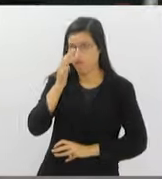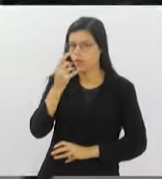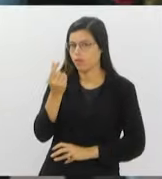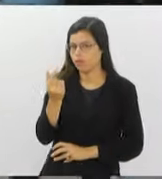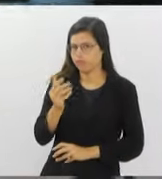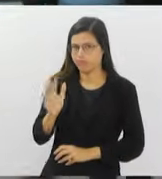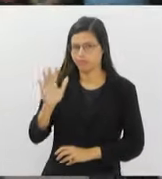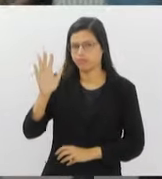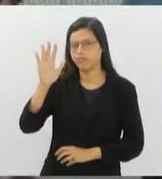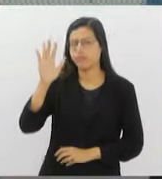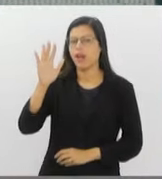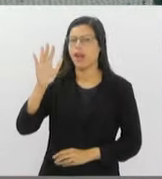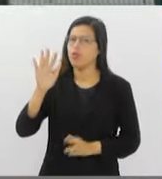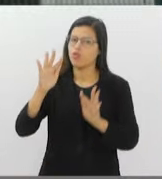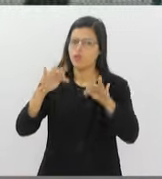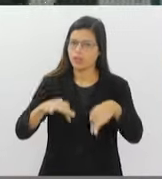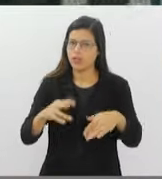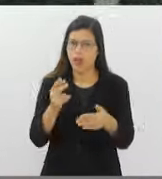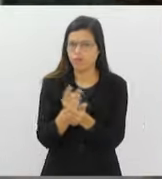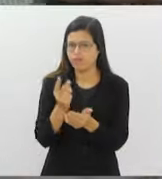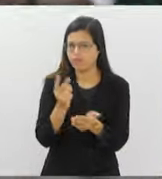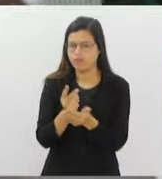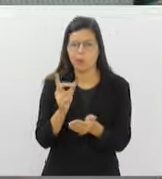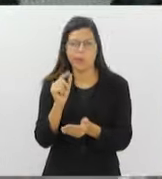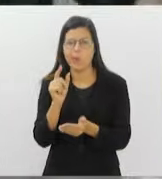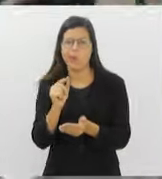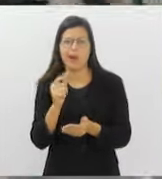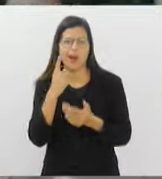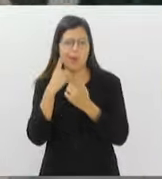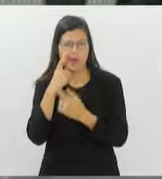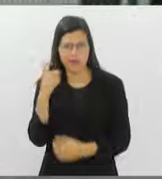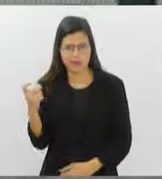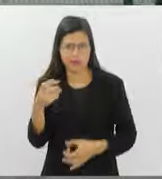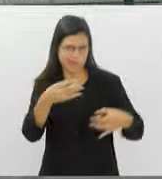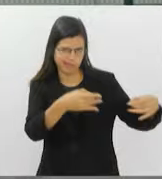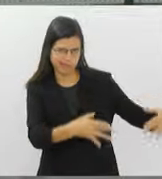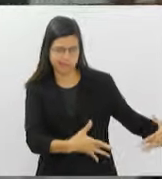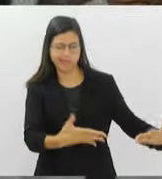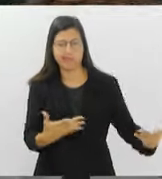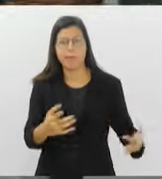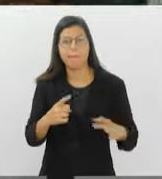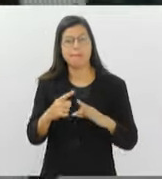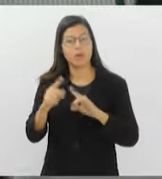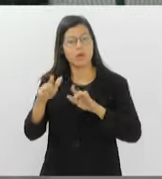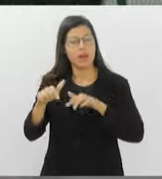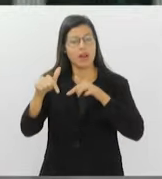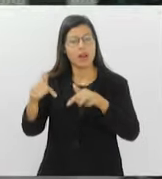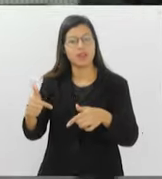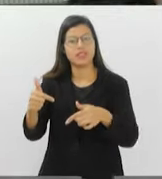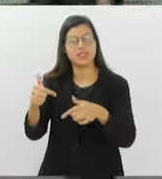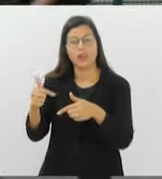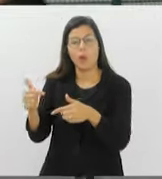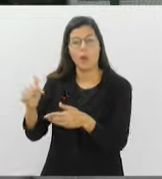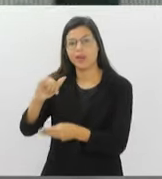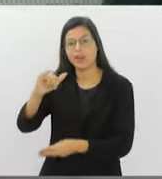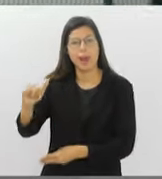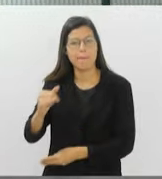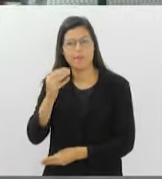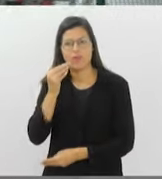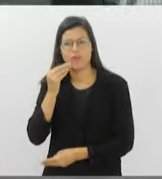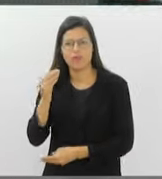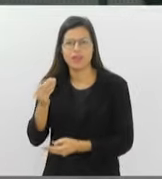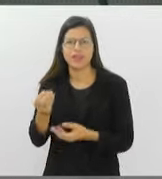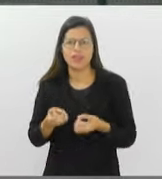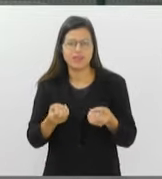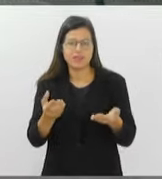geralmente também o final é sempre o mesmo, a lata do lixo. Mas aí surge uma iniciativa que de alguma forma reaproveita trazendo mais alegria e